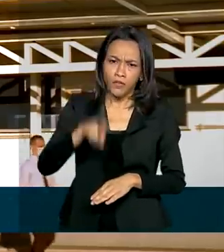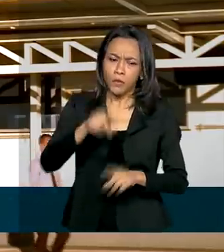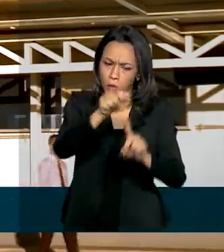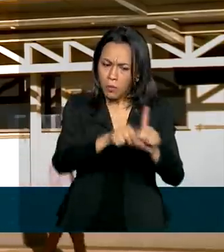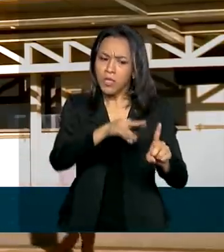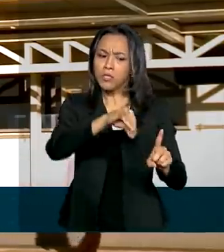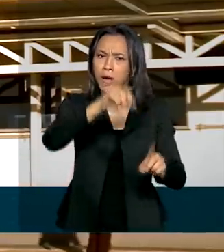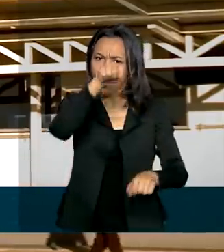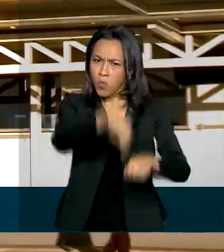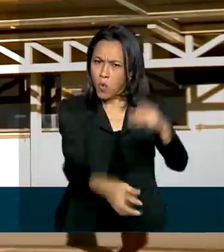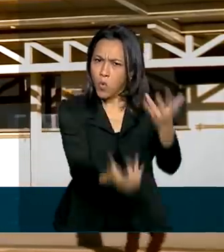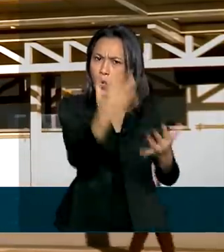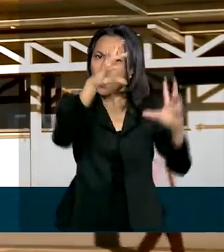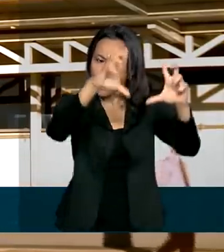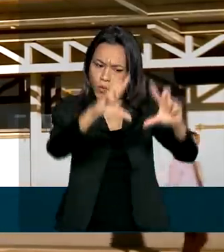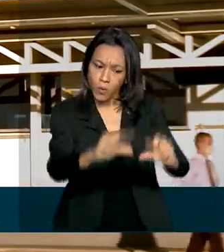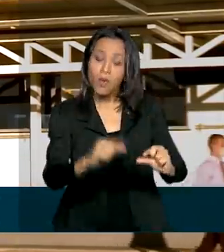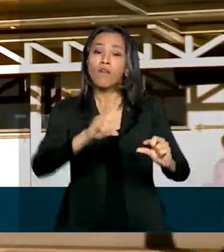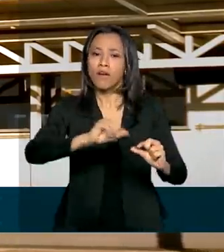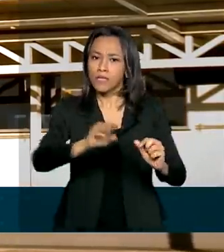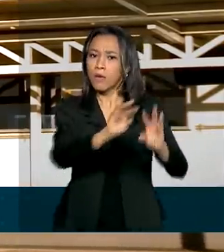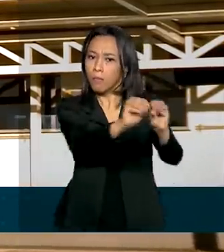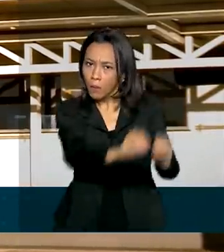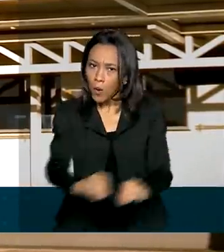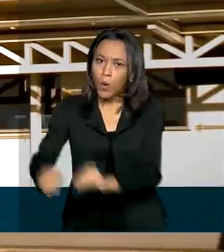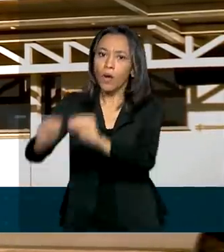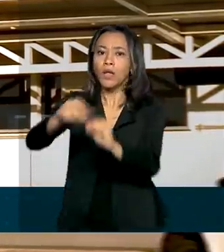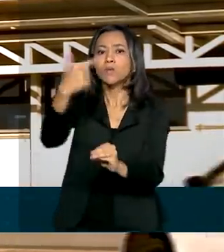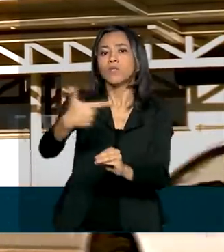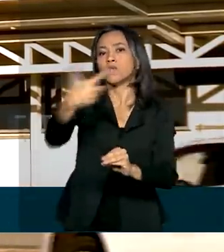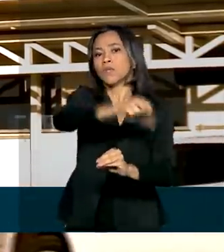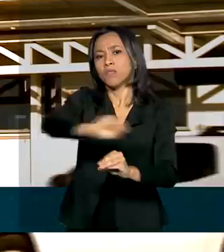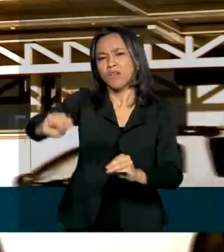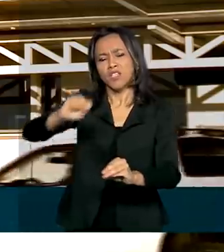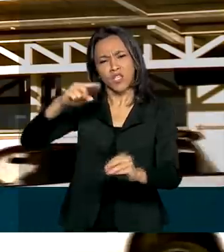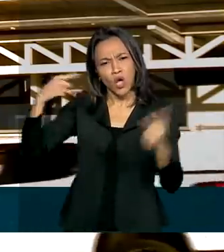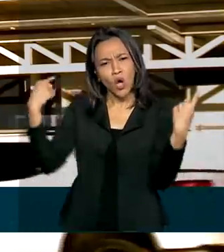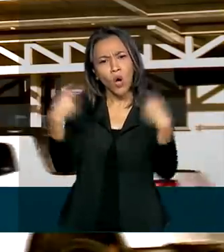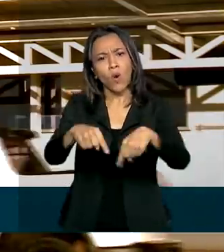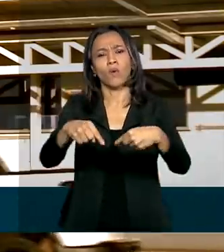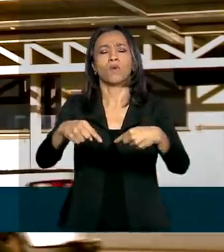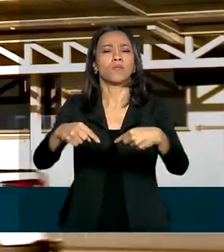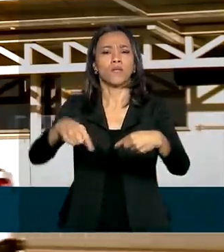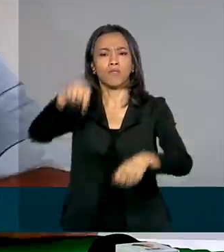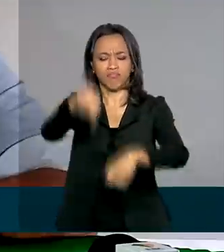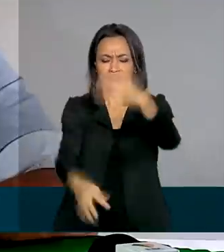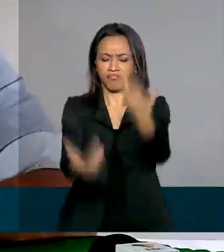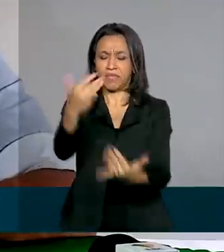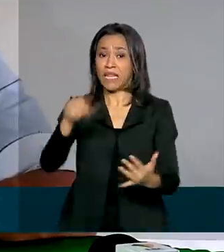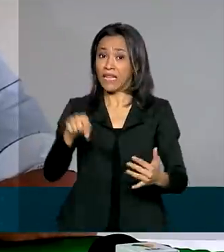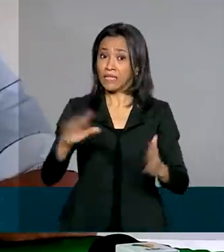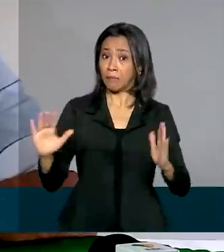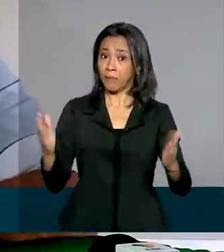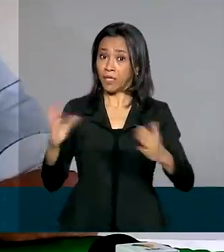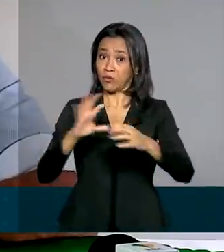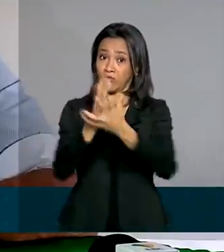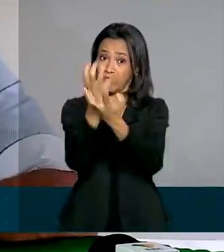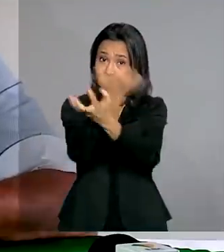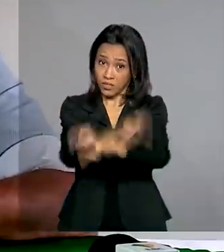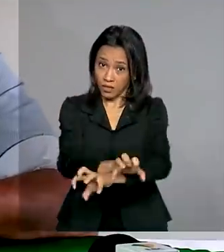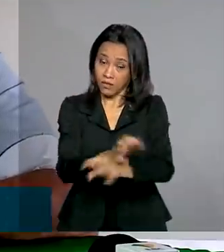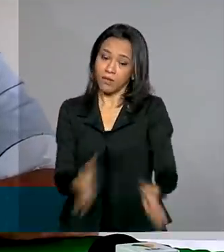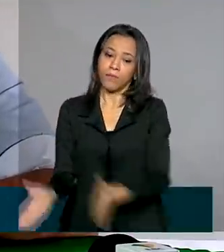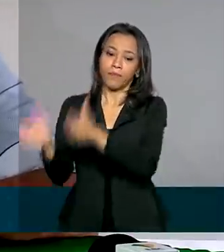que a operação deve ser prorrogada no segundo semestre para combater as queimadas no período de seca. O resultado é claro.